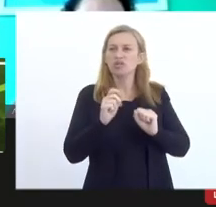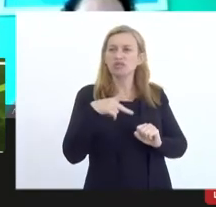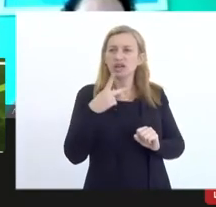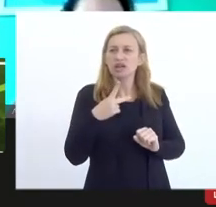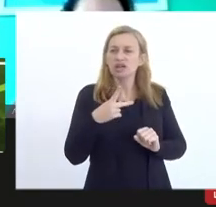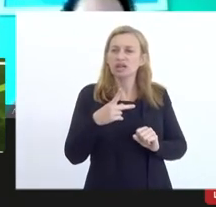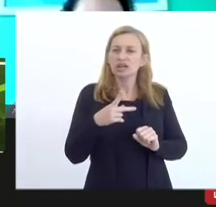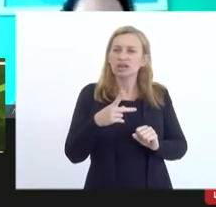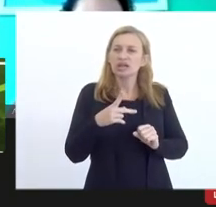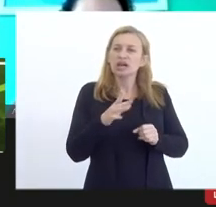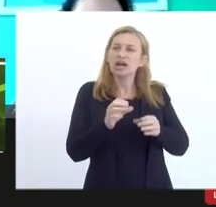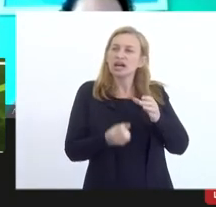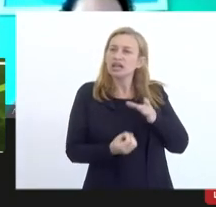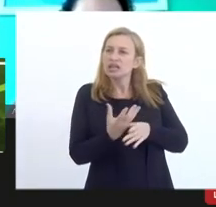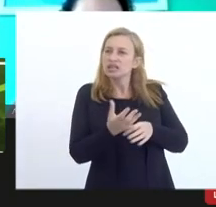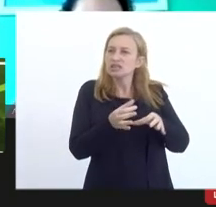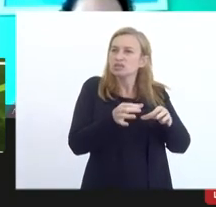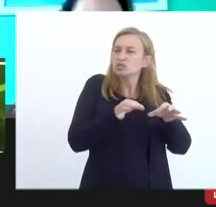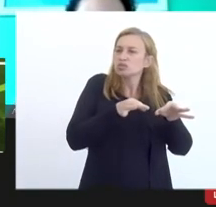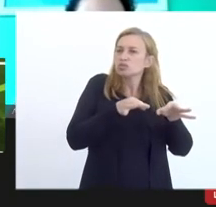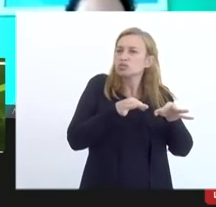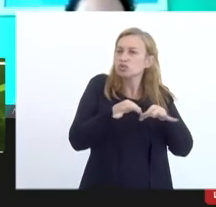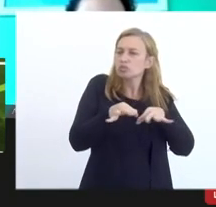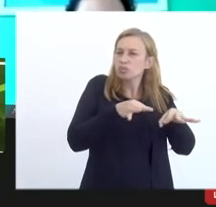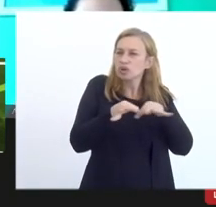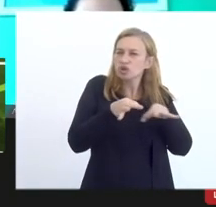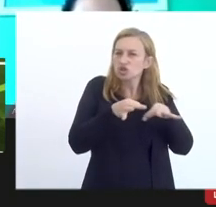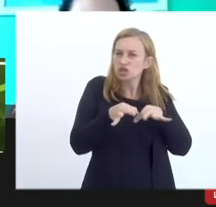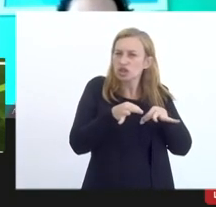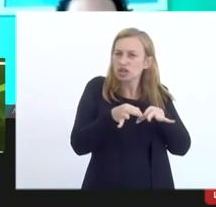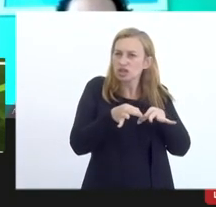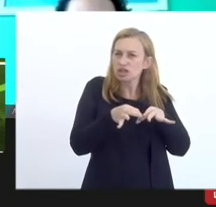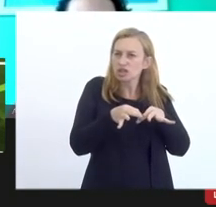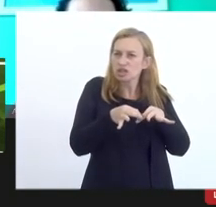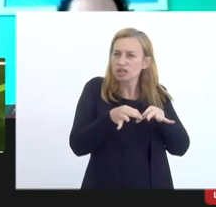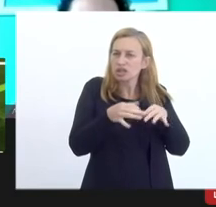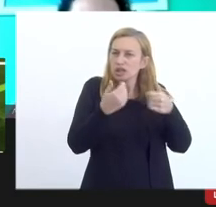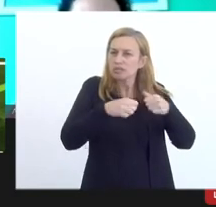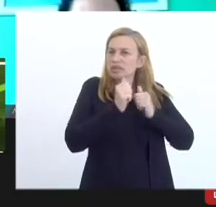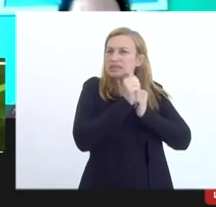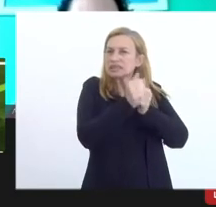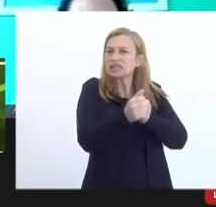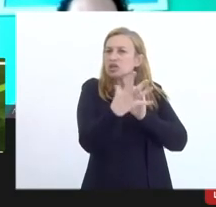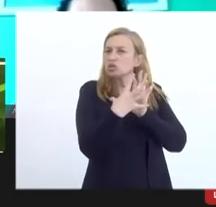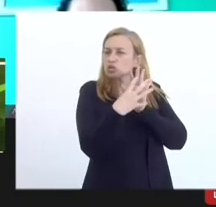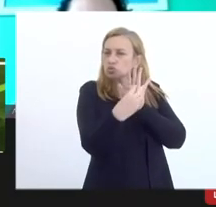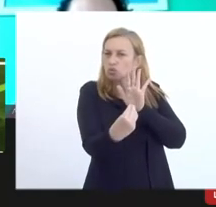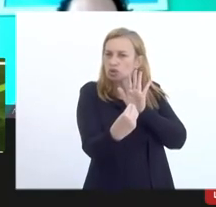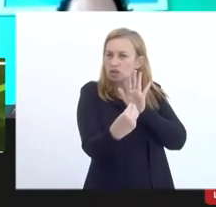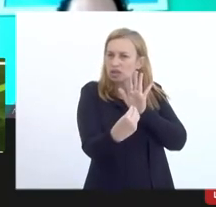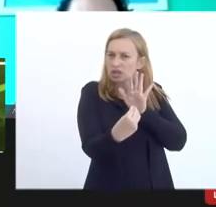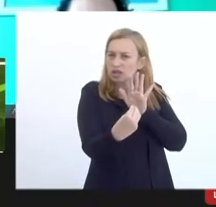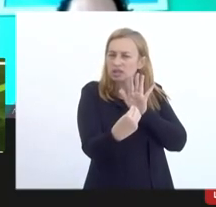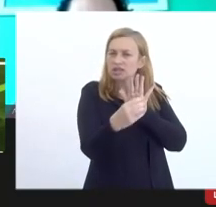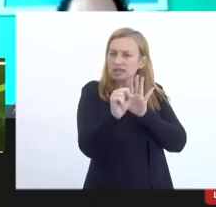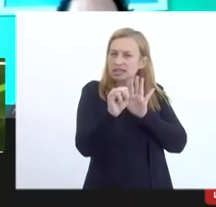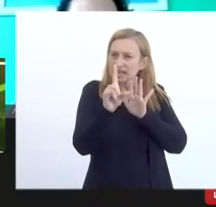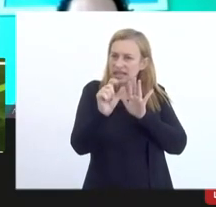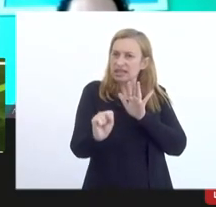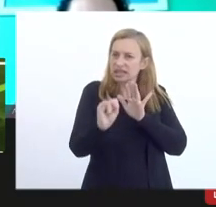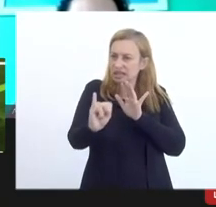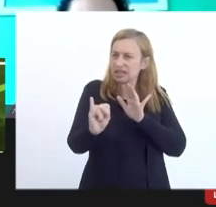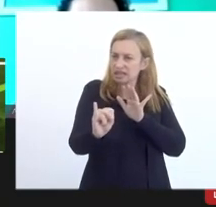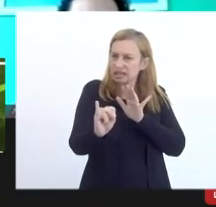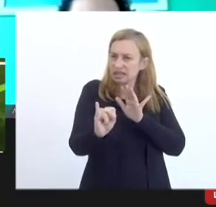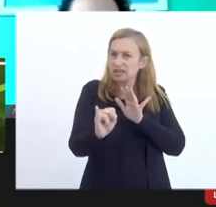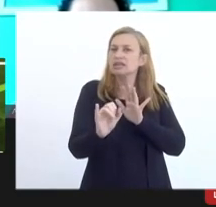execução do projeto será através quem precisa seguir os modelos do Salique os